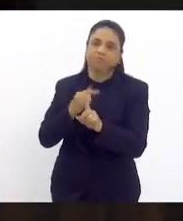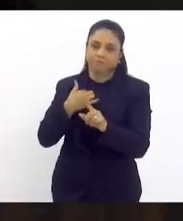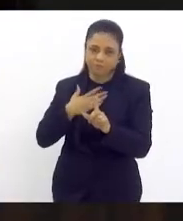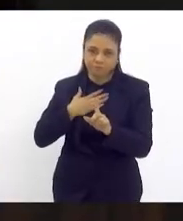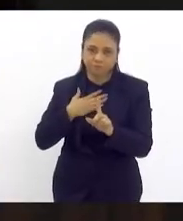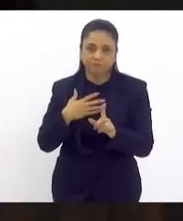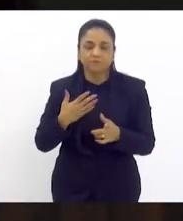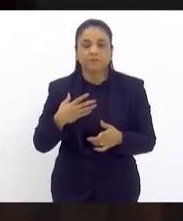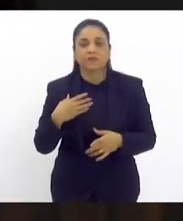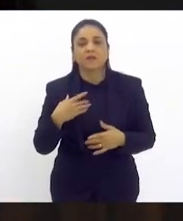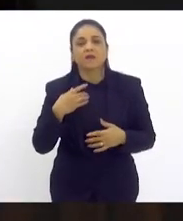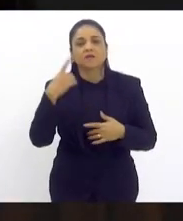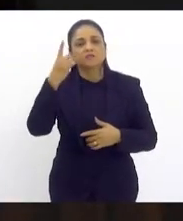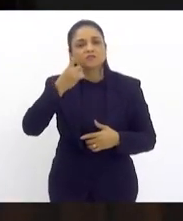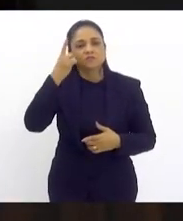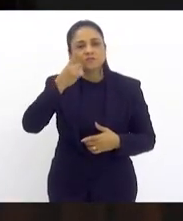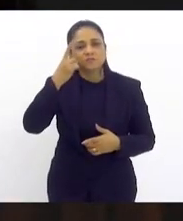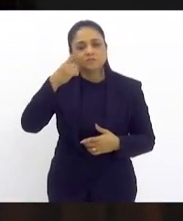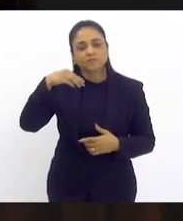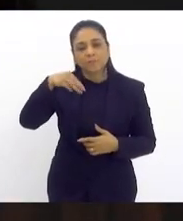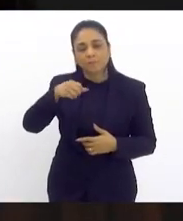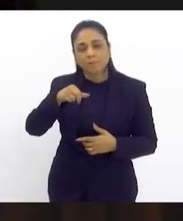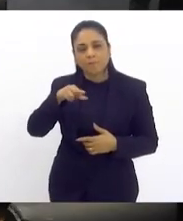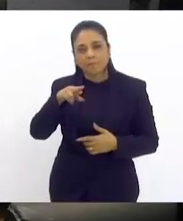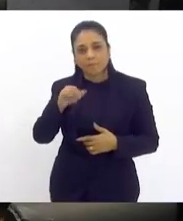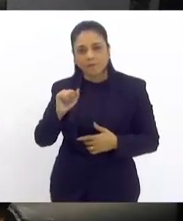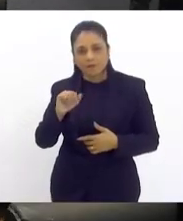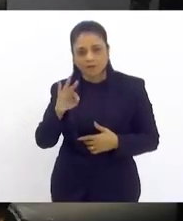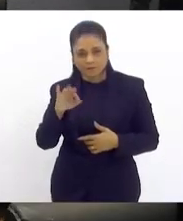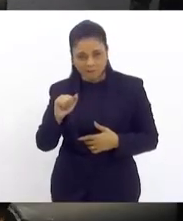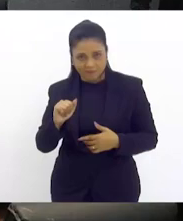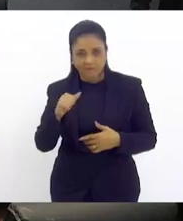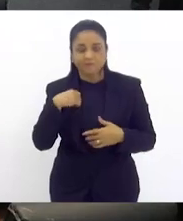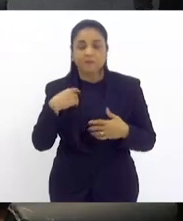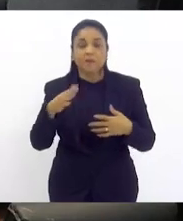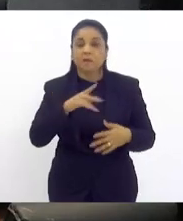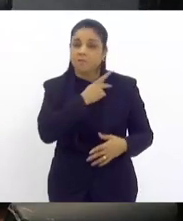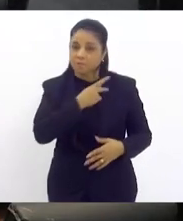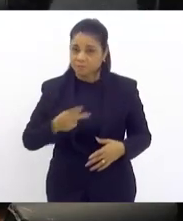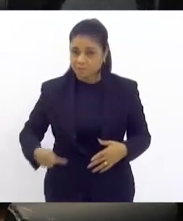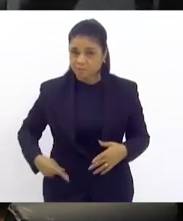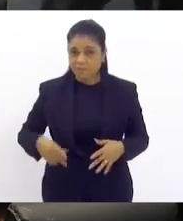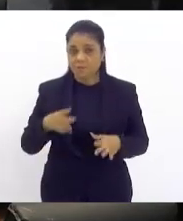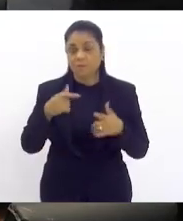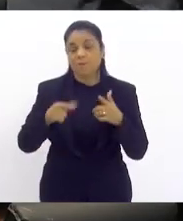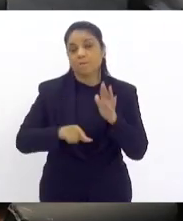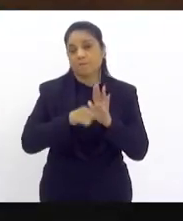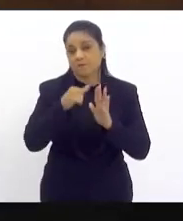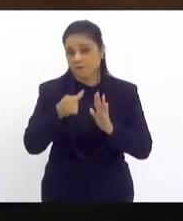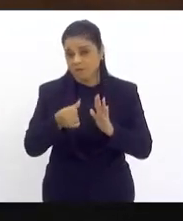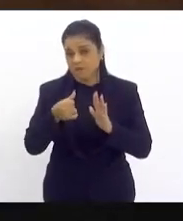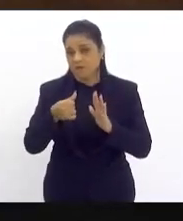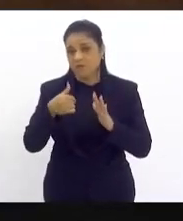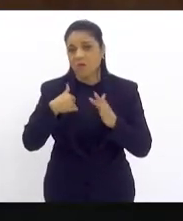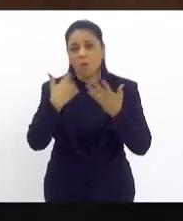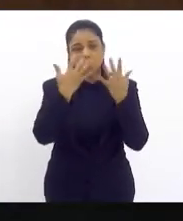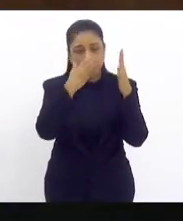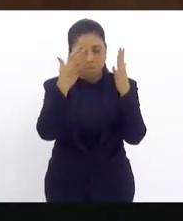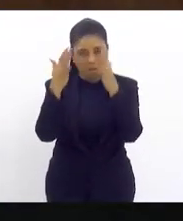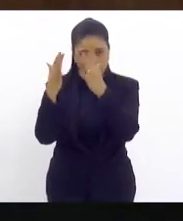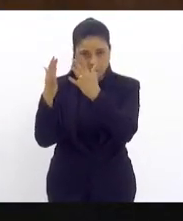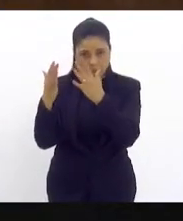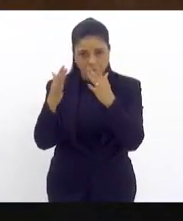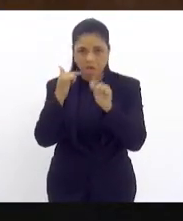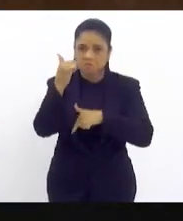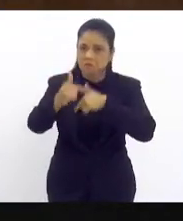Obrigado, Tia Ju, para discutir, deputada Marta Rocha. Presidente, em primeiro lugar, fazer coro aqui aos aplausos à